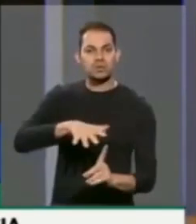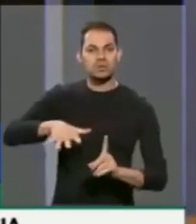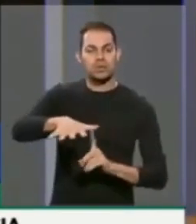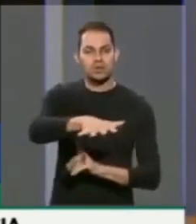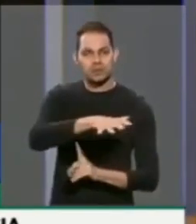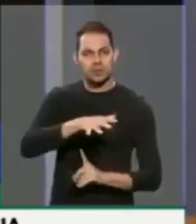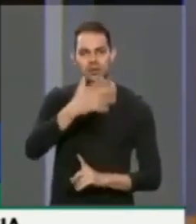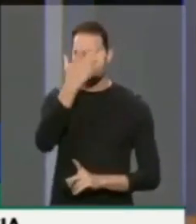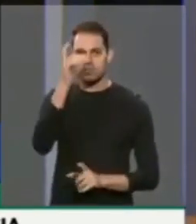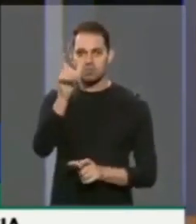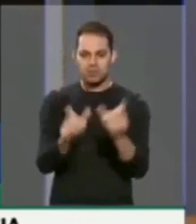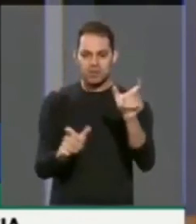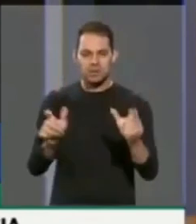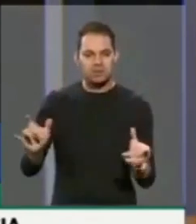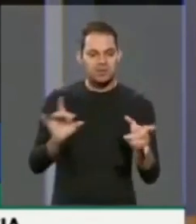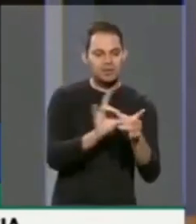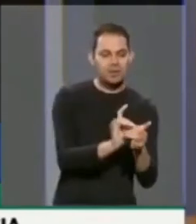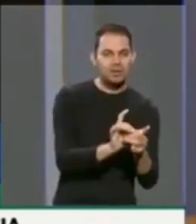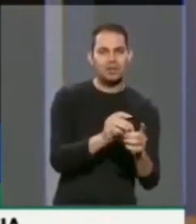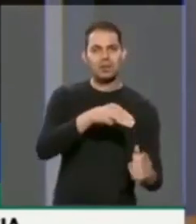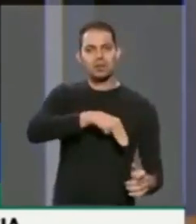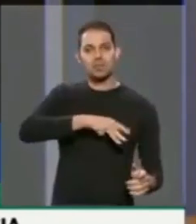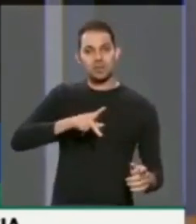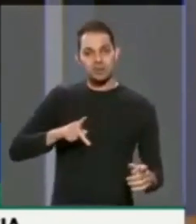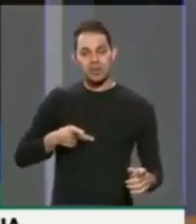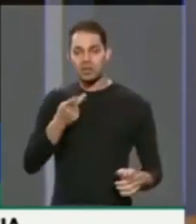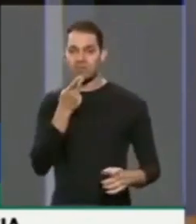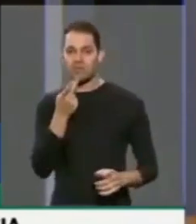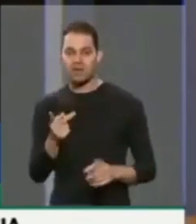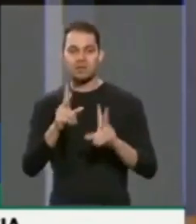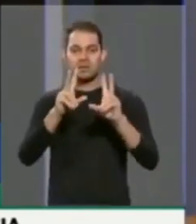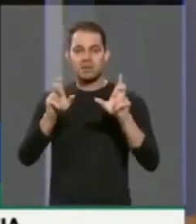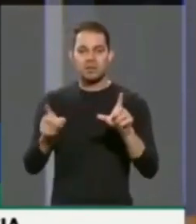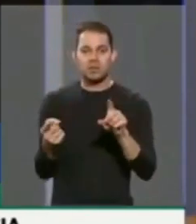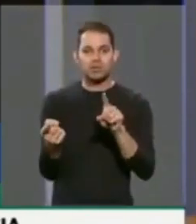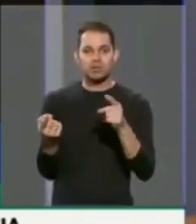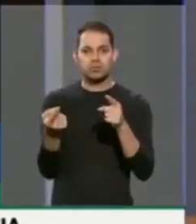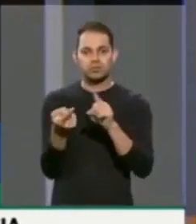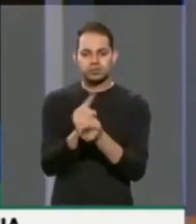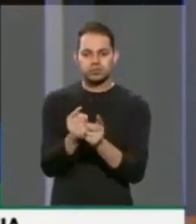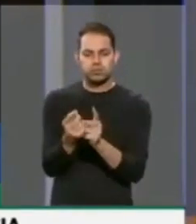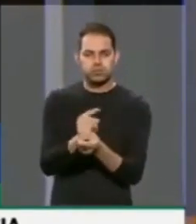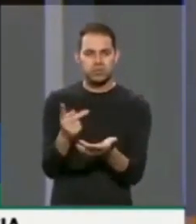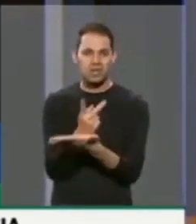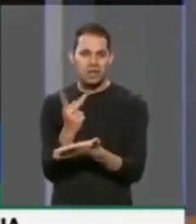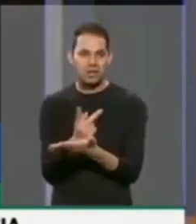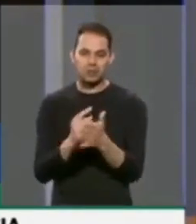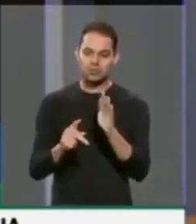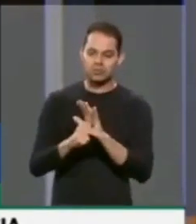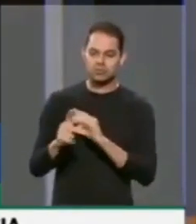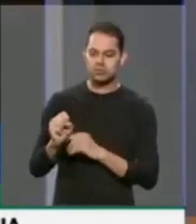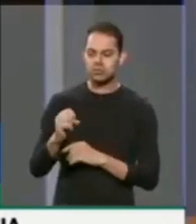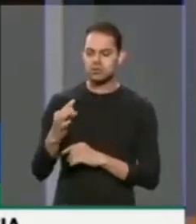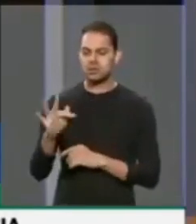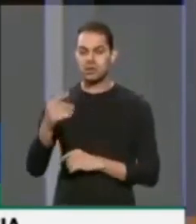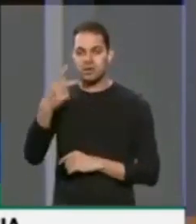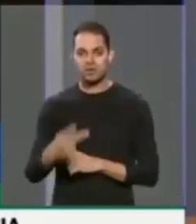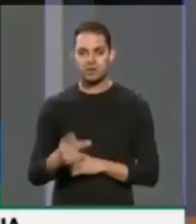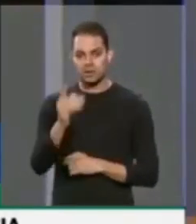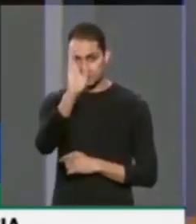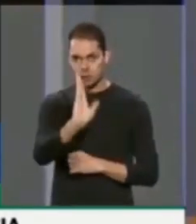Pessoas ligadas ao Ministério Público que falam sobre as arbitrariedades do STF no Brasil.